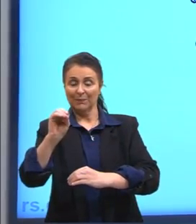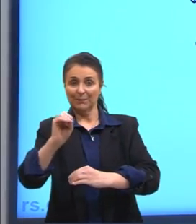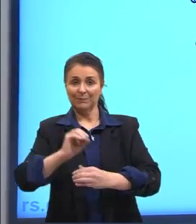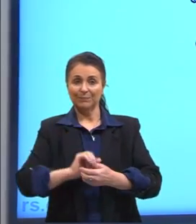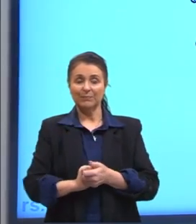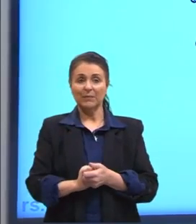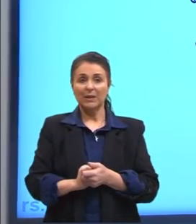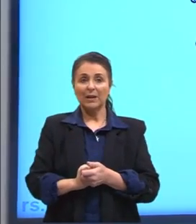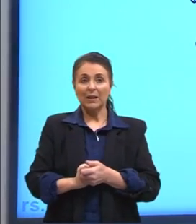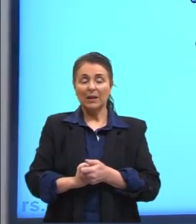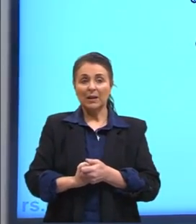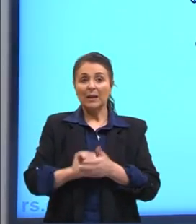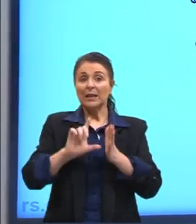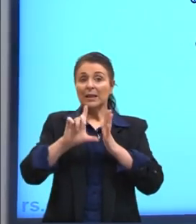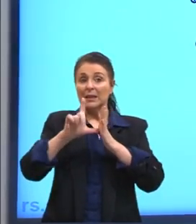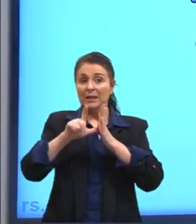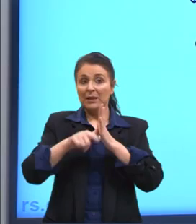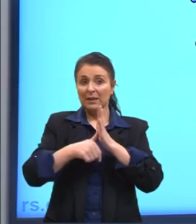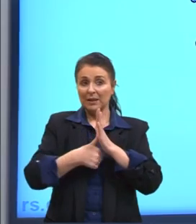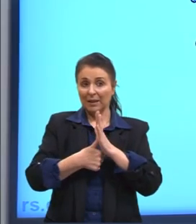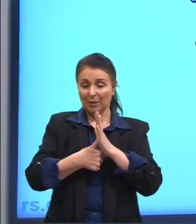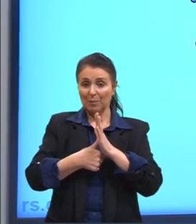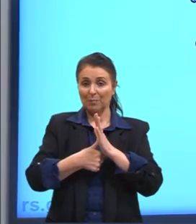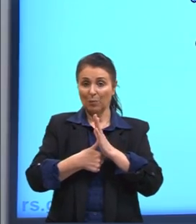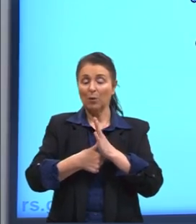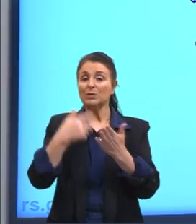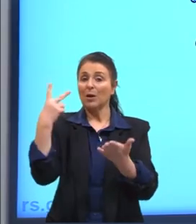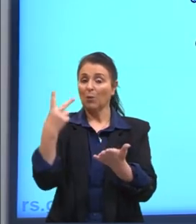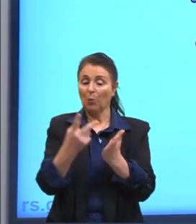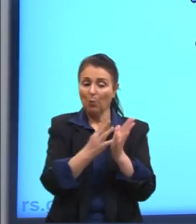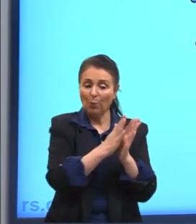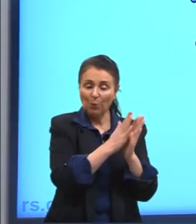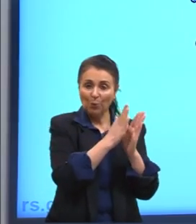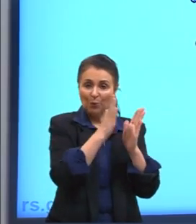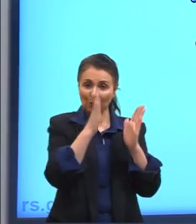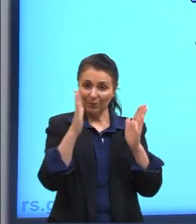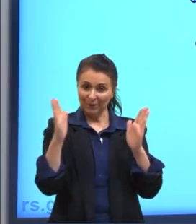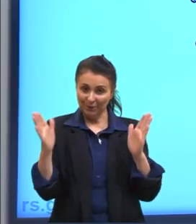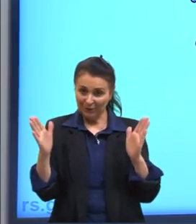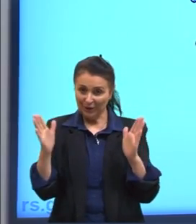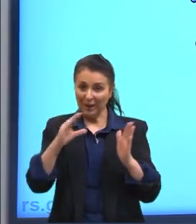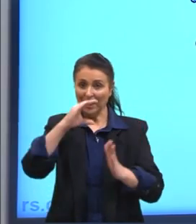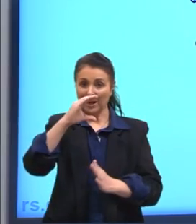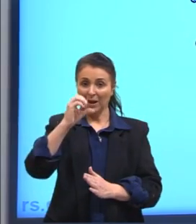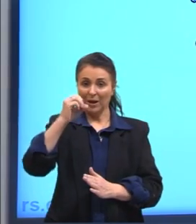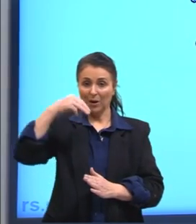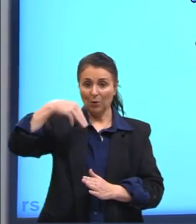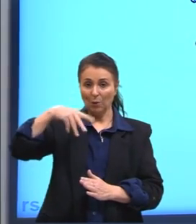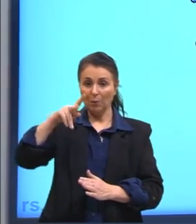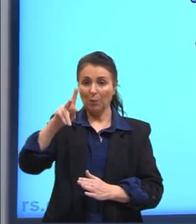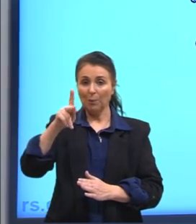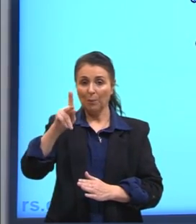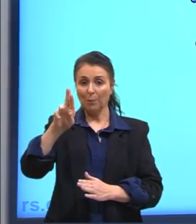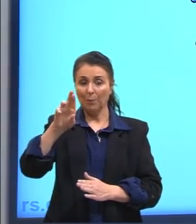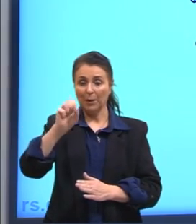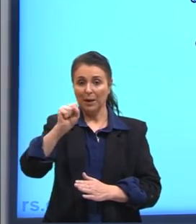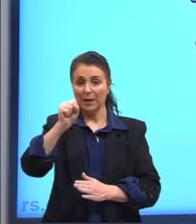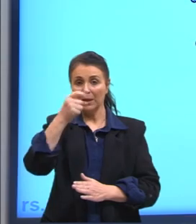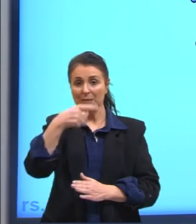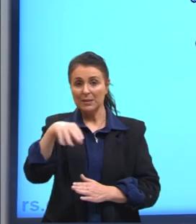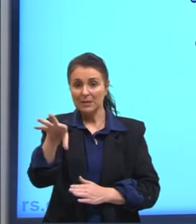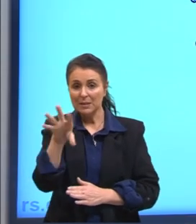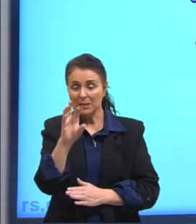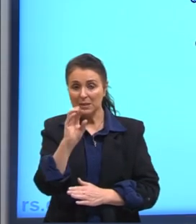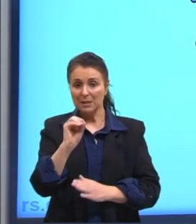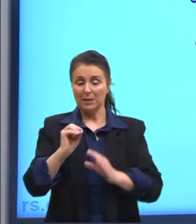Na segunda parte, né, como que está acontecendo esse processo, a gente chama de compressão. O pistão se move para cima